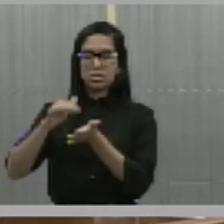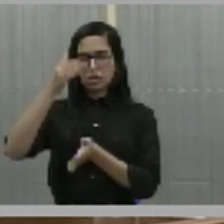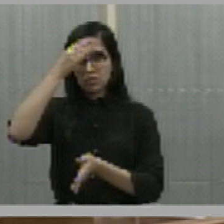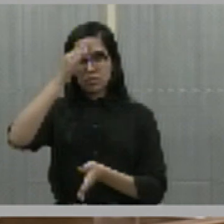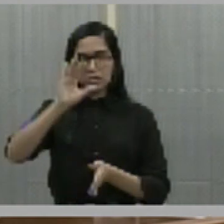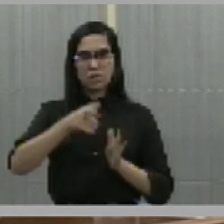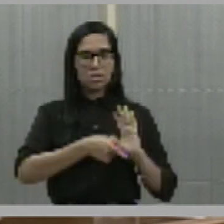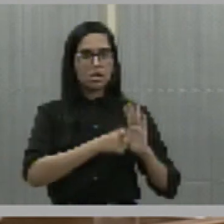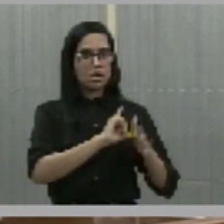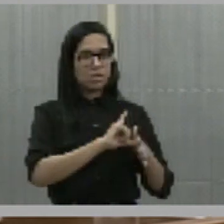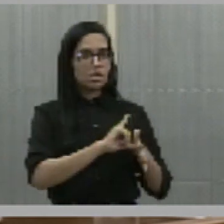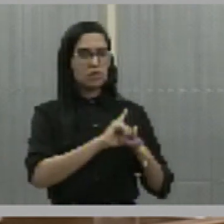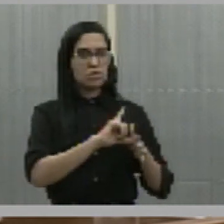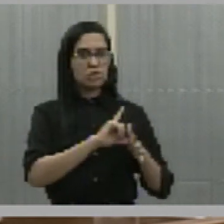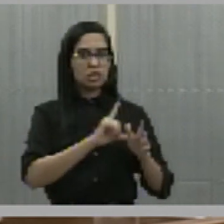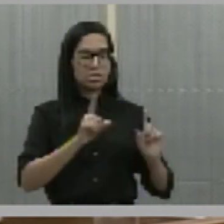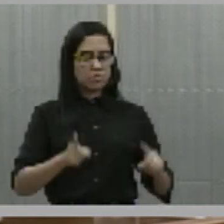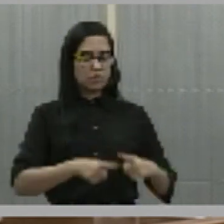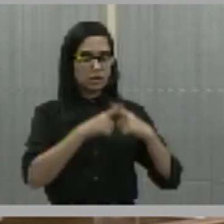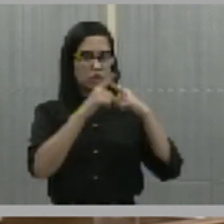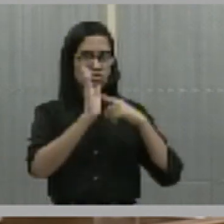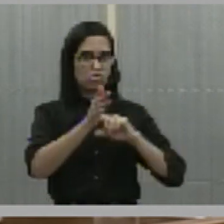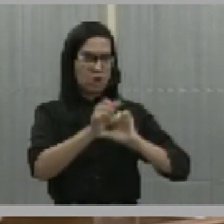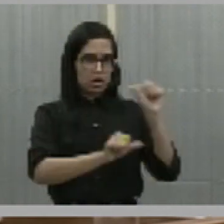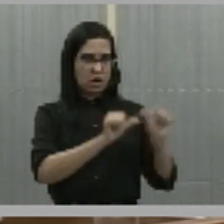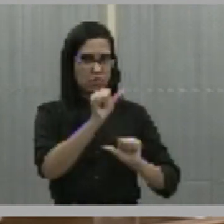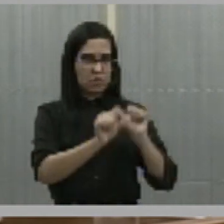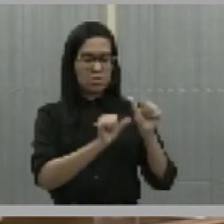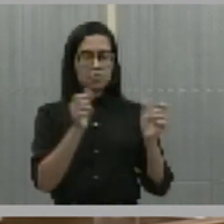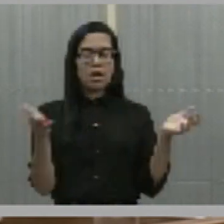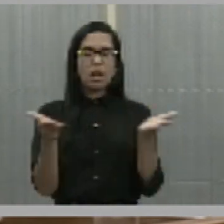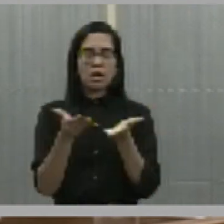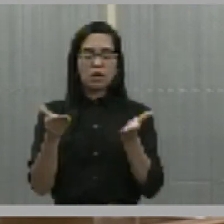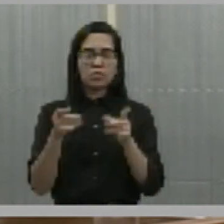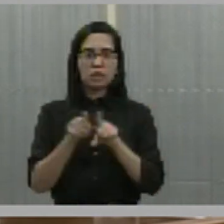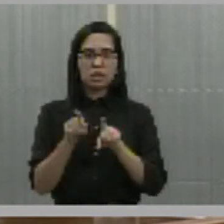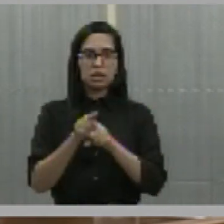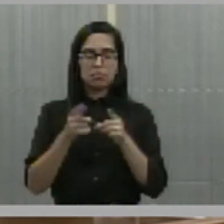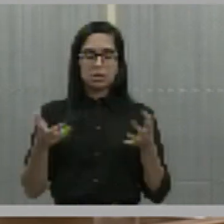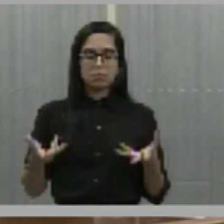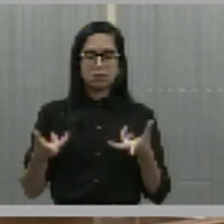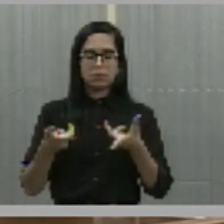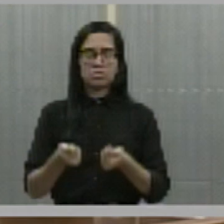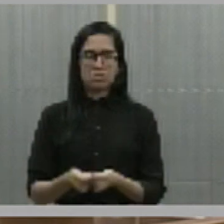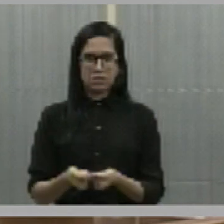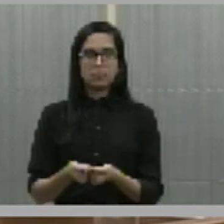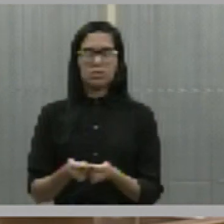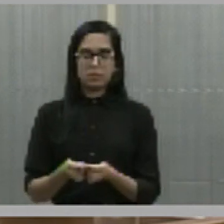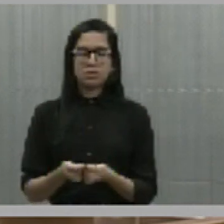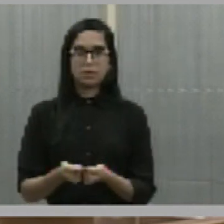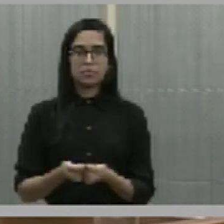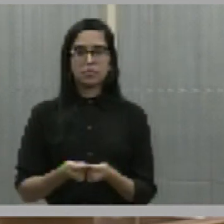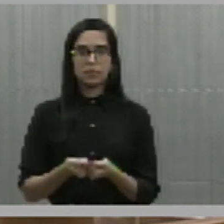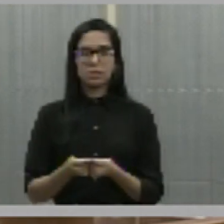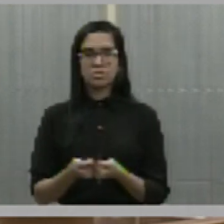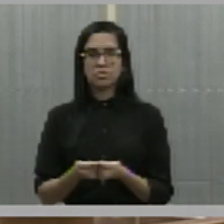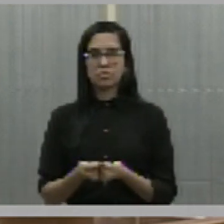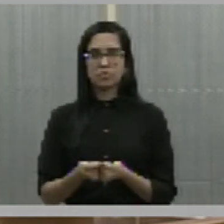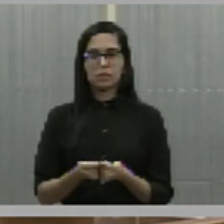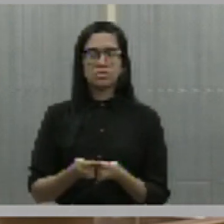reforma, vai passar agora por reforma e modernização. e, nesse sentido,